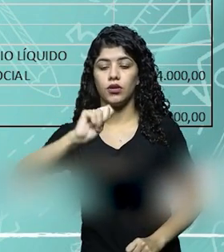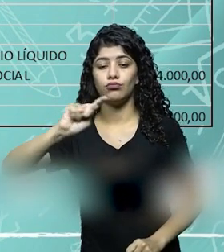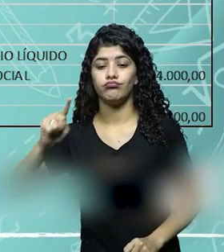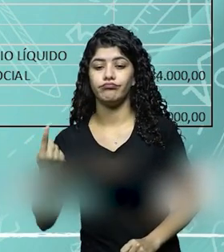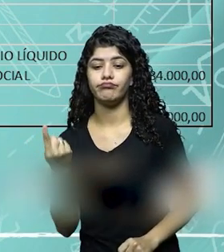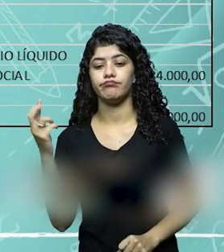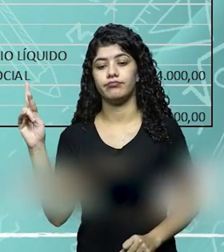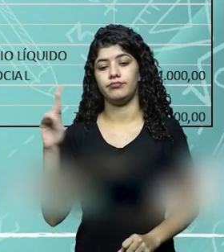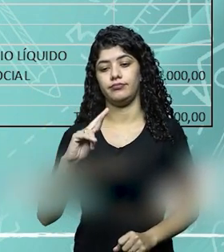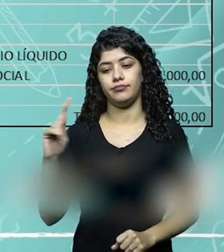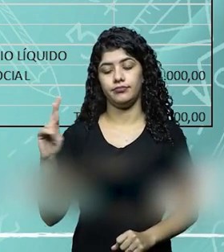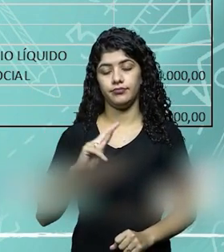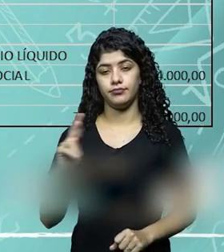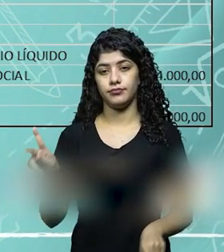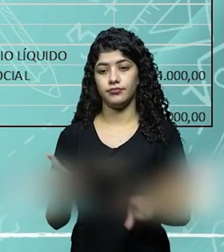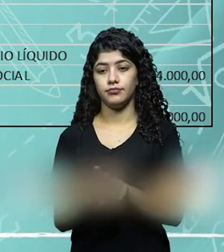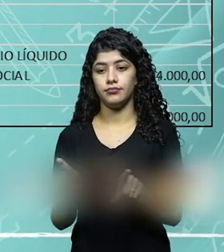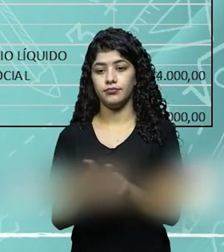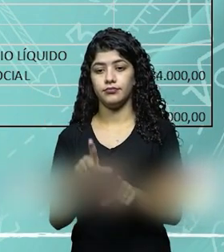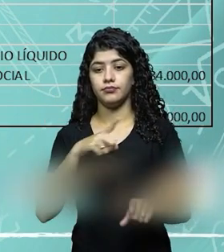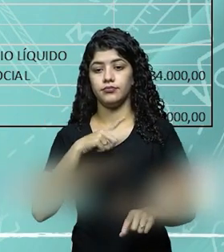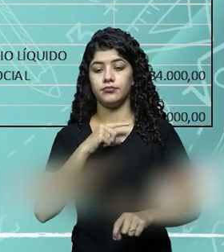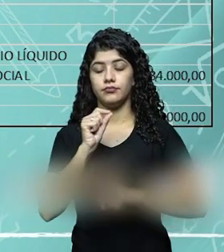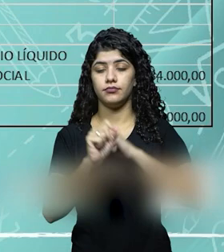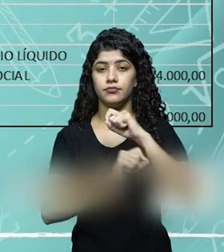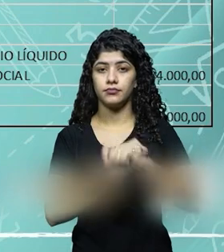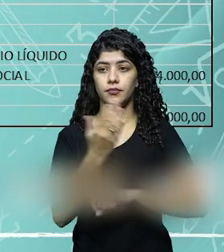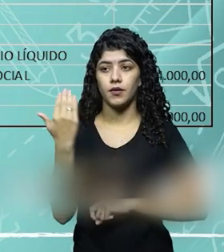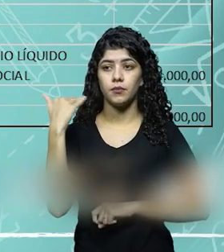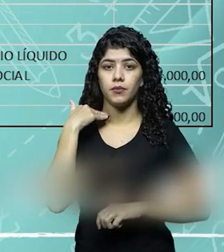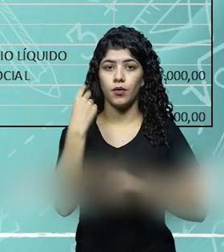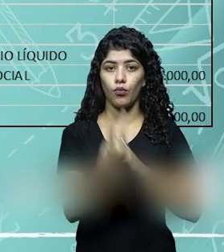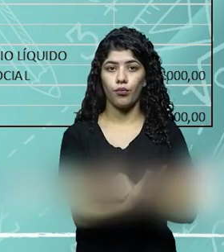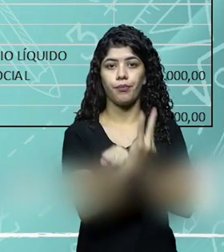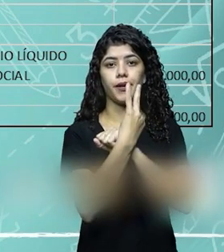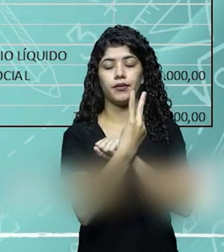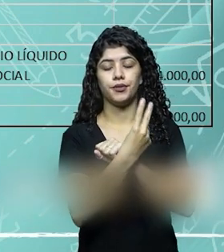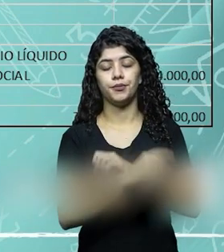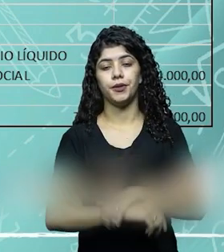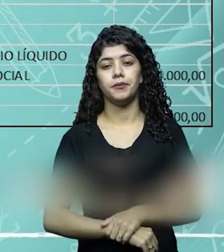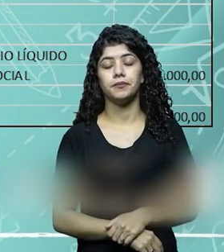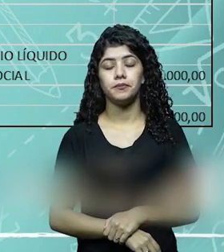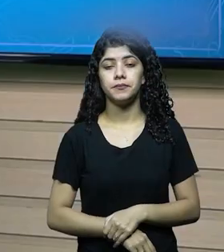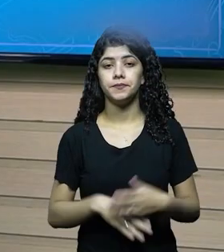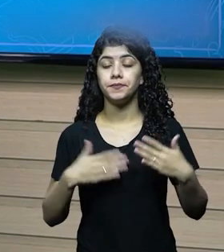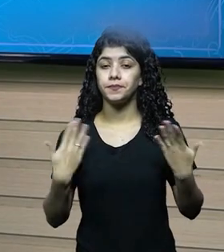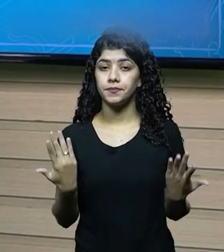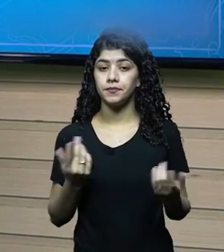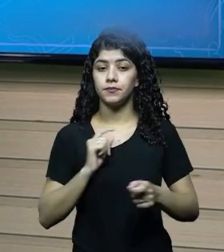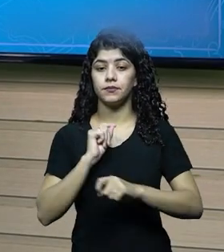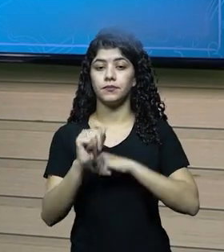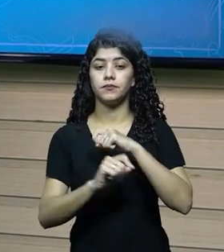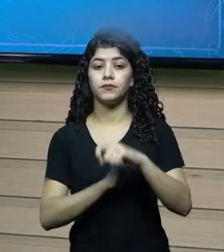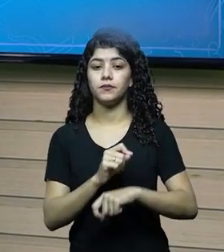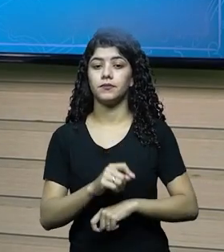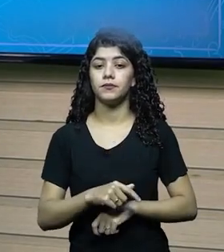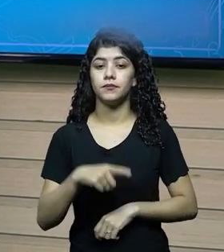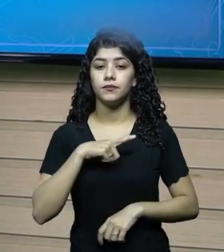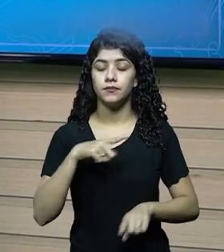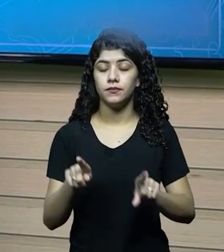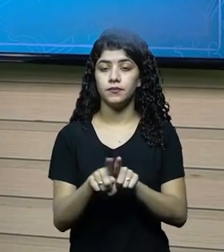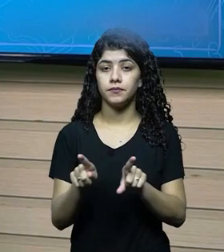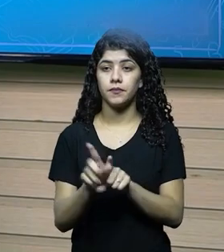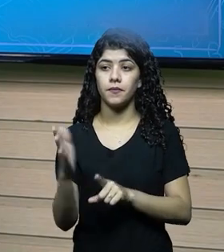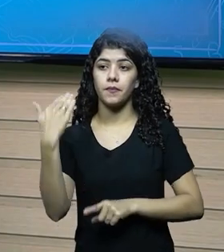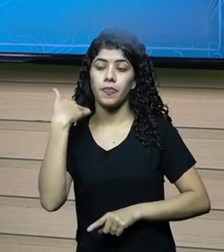ela tem, no passivo circulante, um financiamento bancário. Então, ela contraiu, junto ao